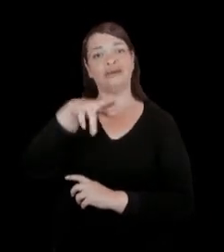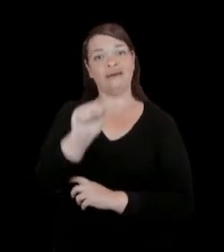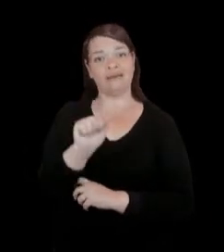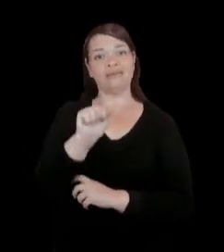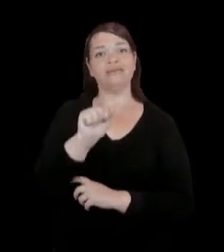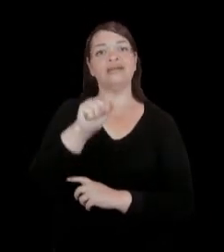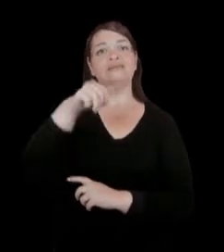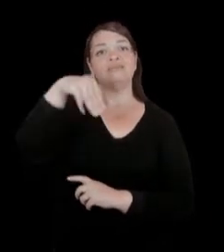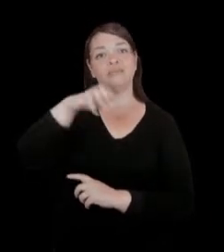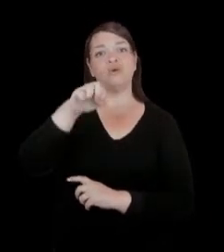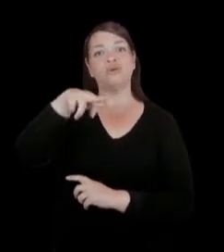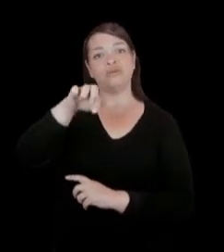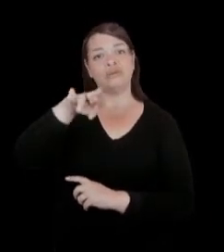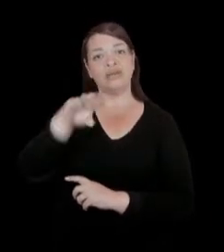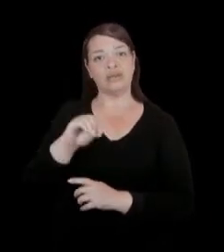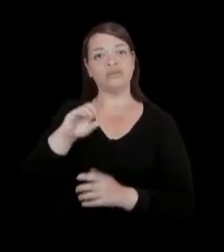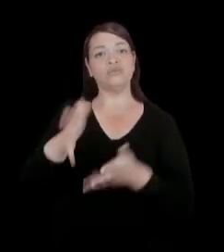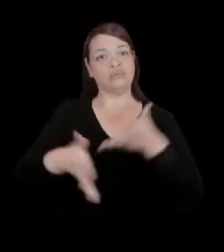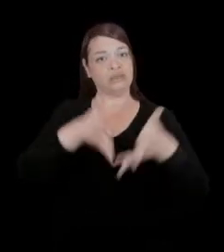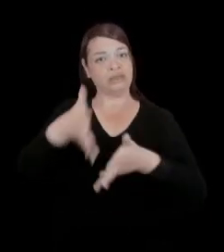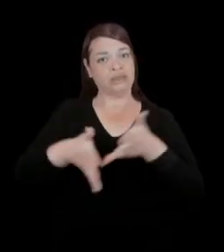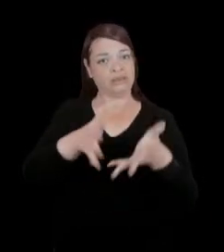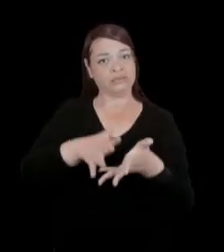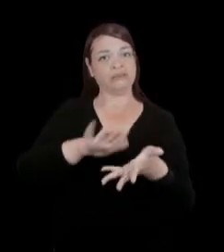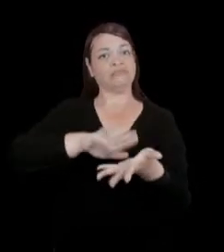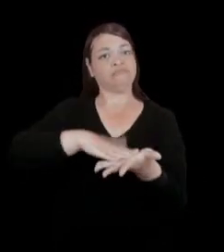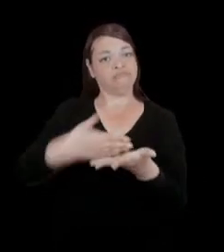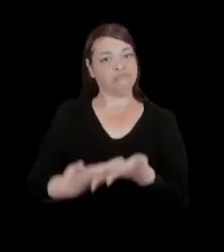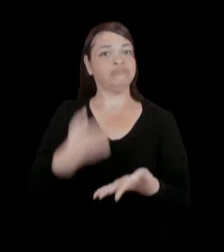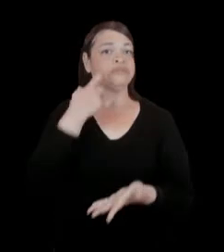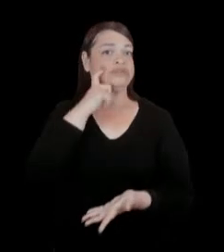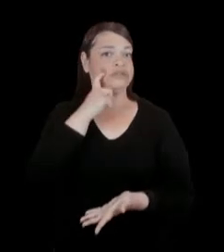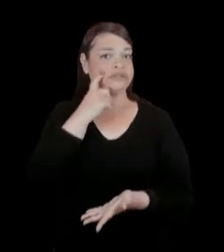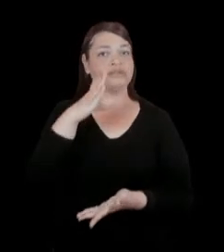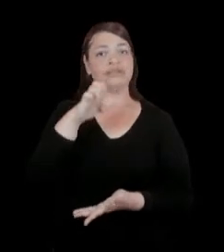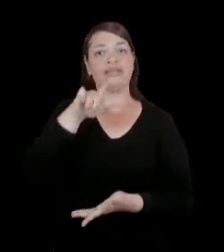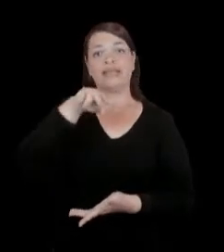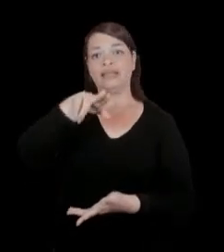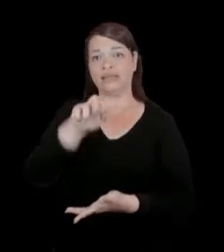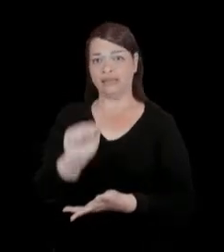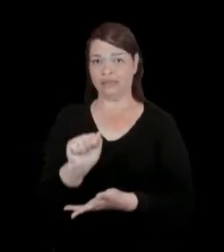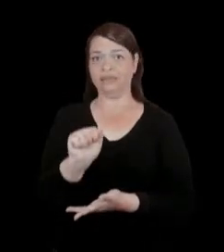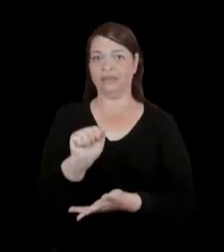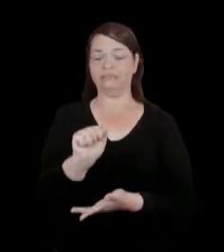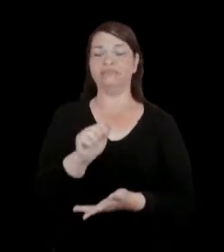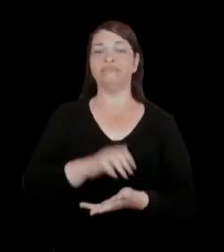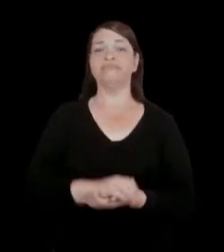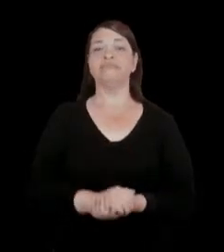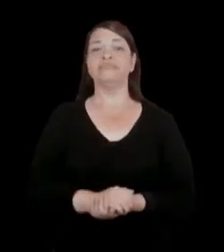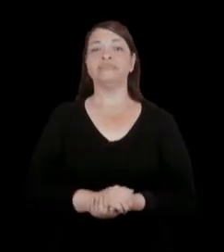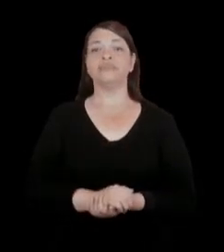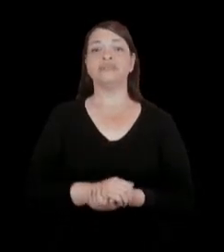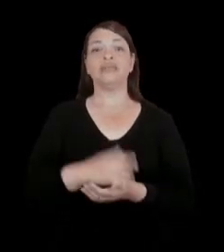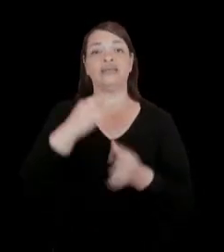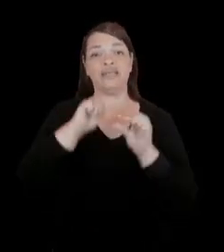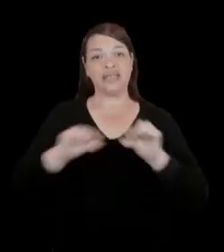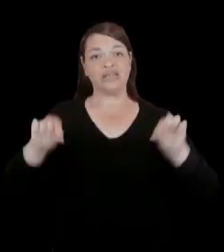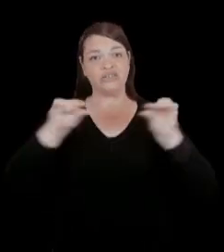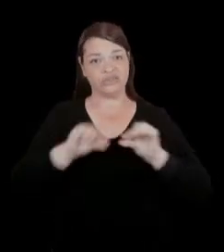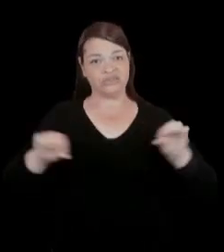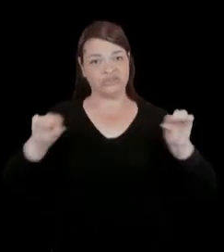Bruna Pese. Revisão de legendas, Patrícia Witt. Filmagem de libras, edição e finalização,